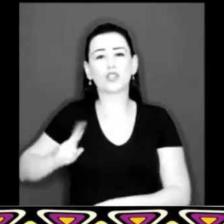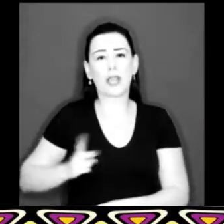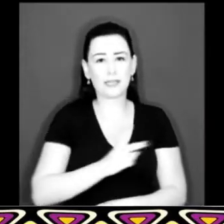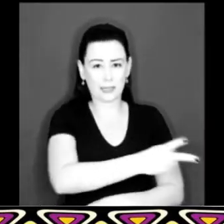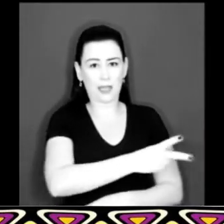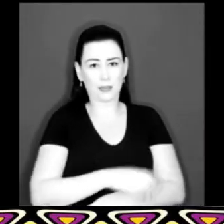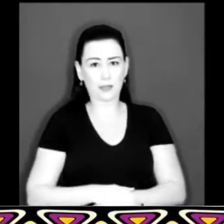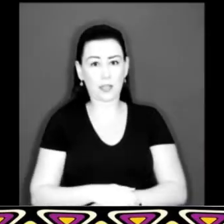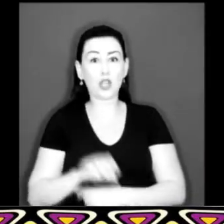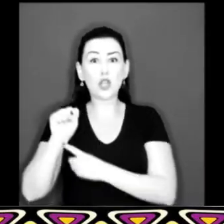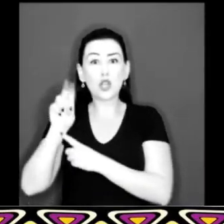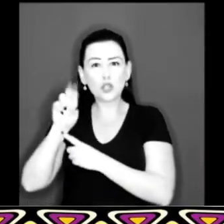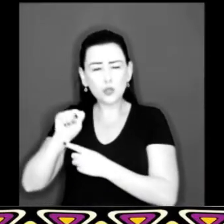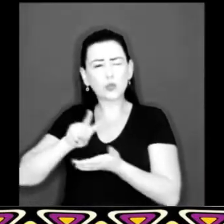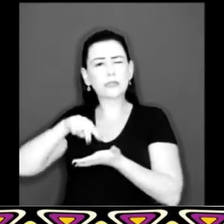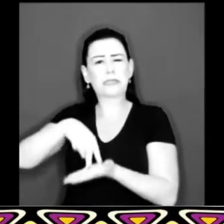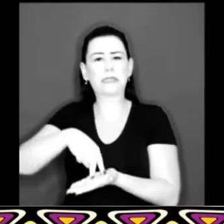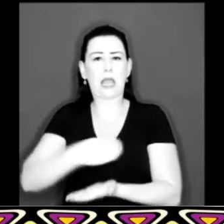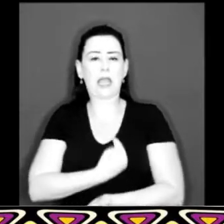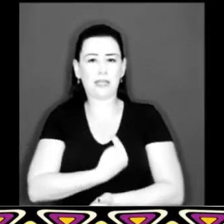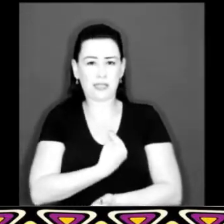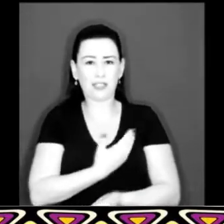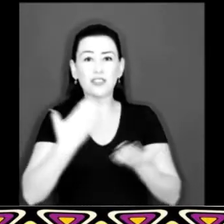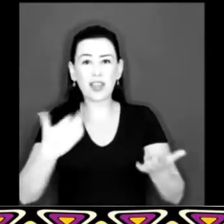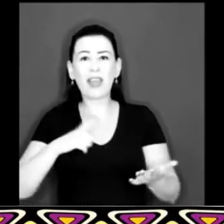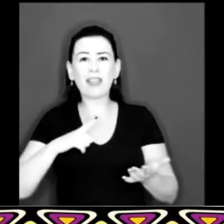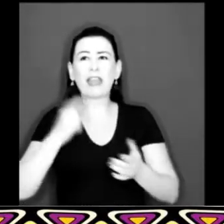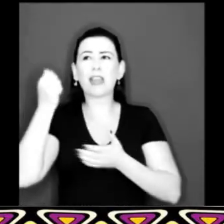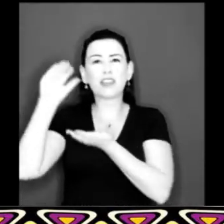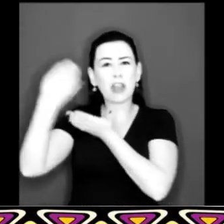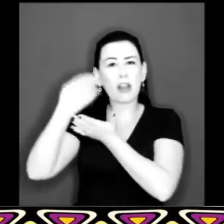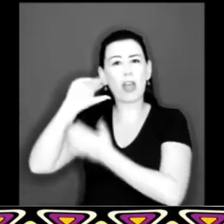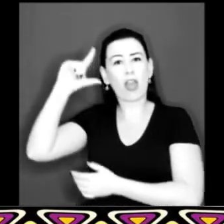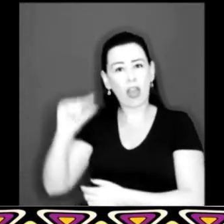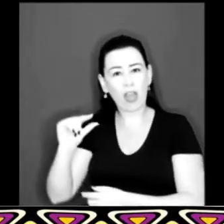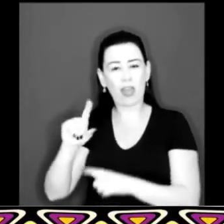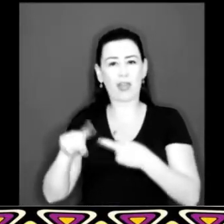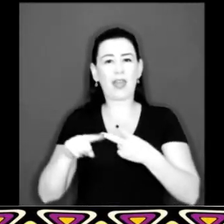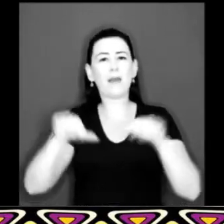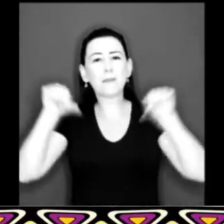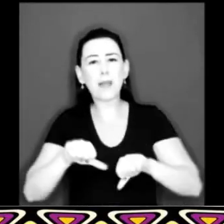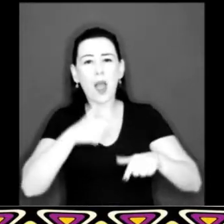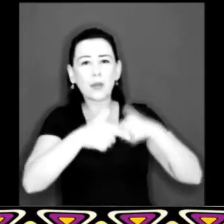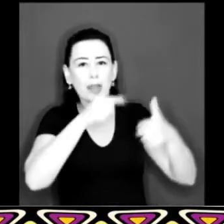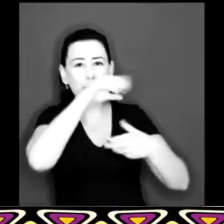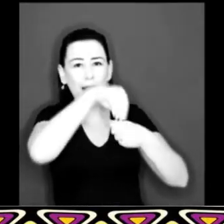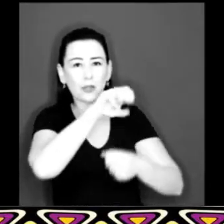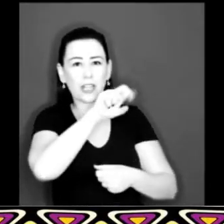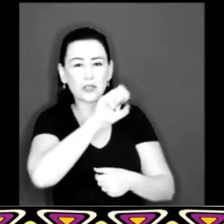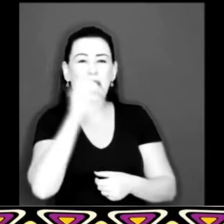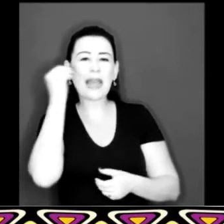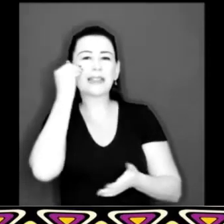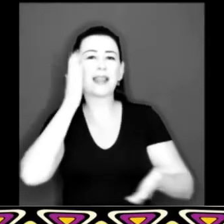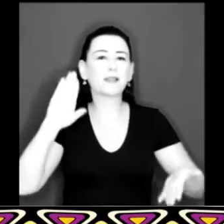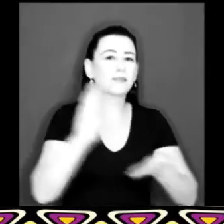O SUS resiste Mesmo diante do subfinanciamento Da precarização E tentativas de